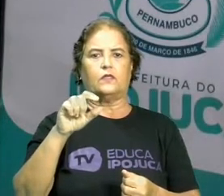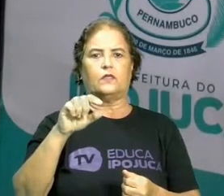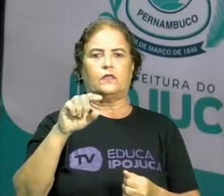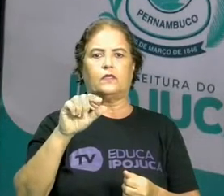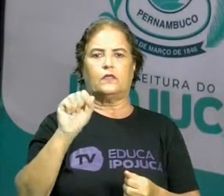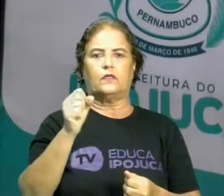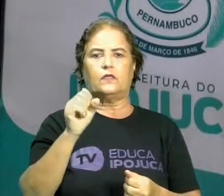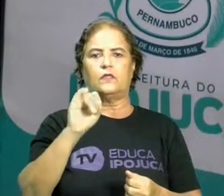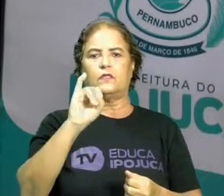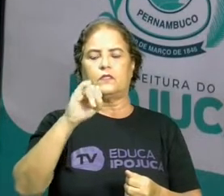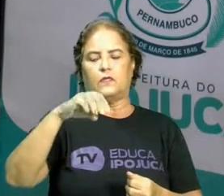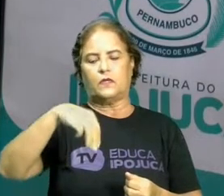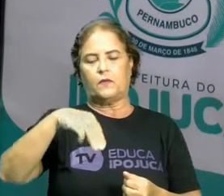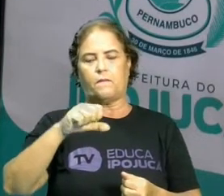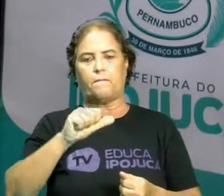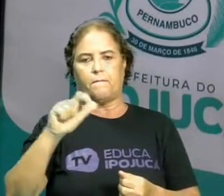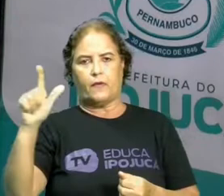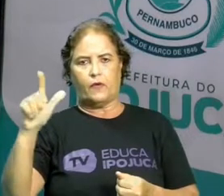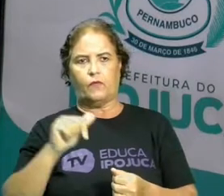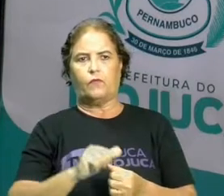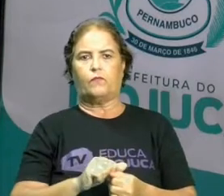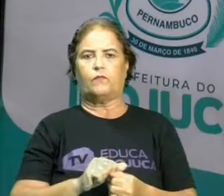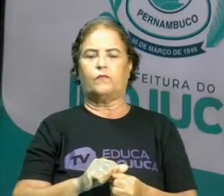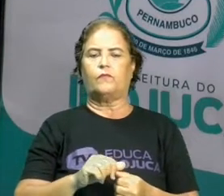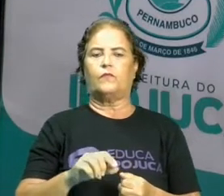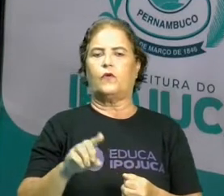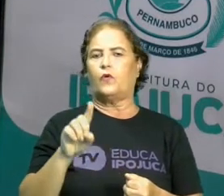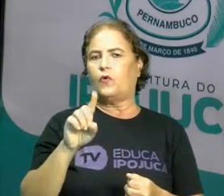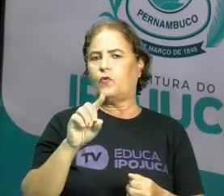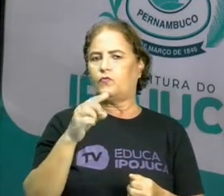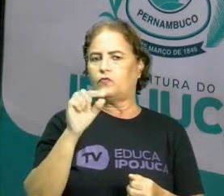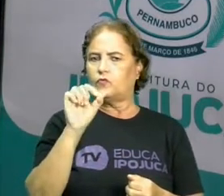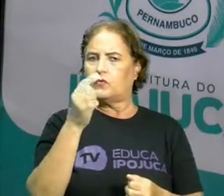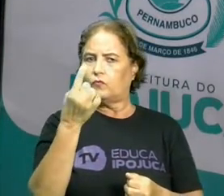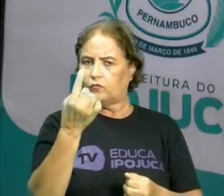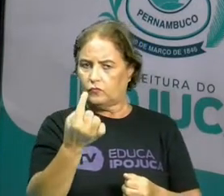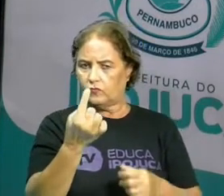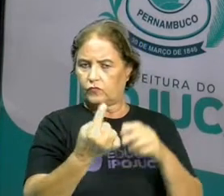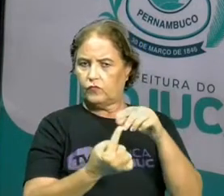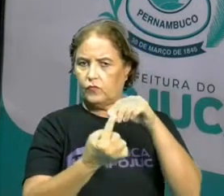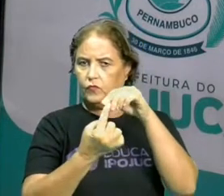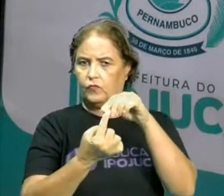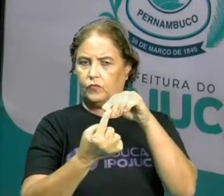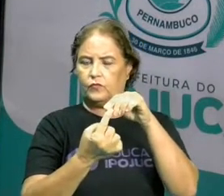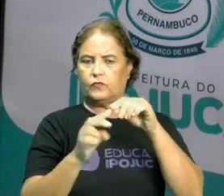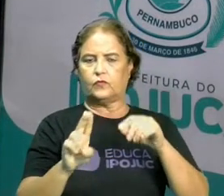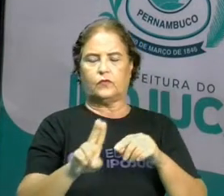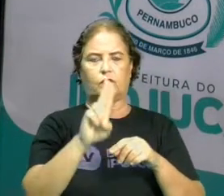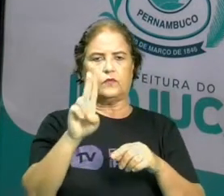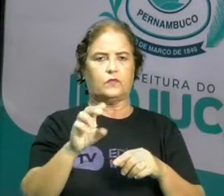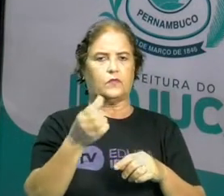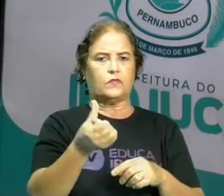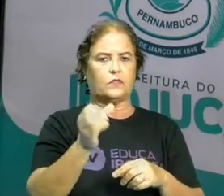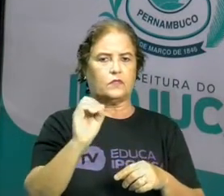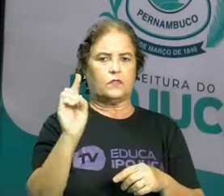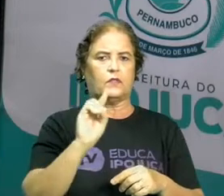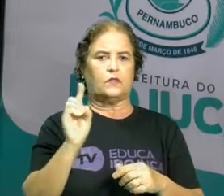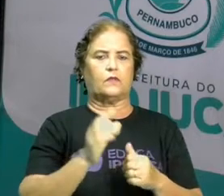baseado em 60. Inclusive, graças aos numéricos e aos babilônicos, é que nós